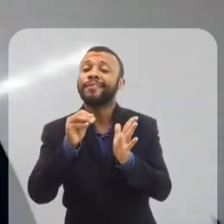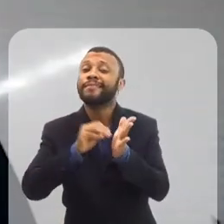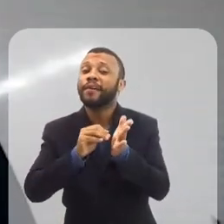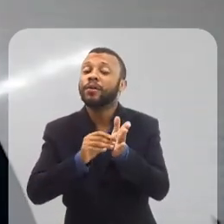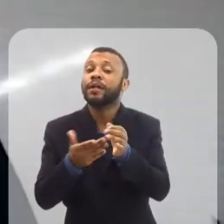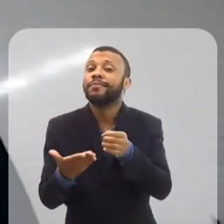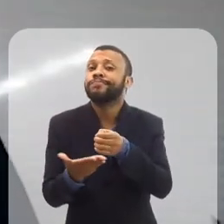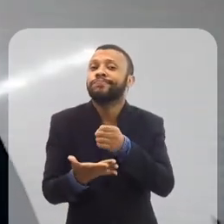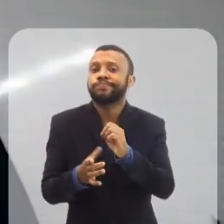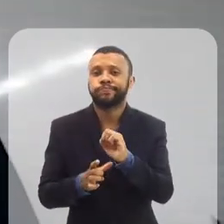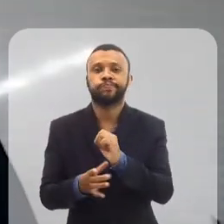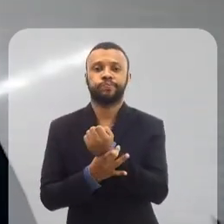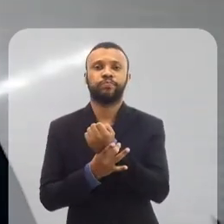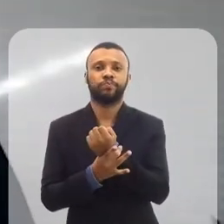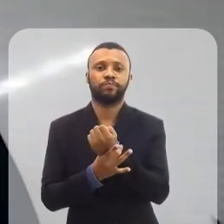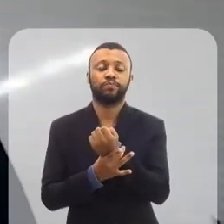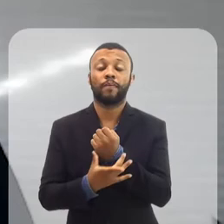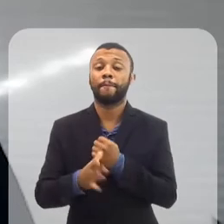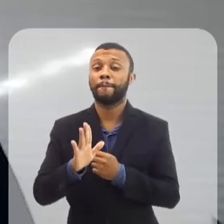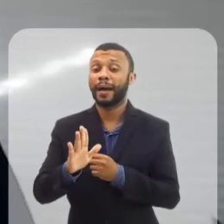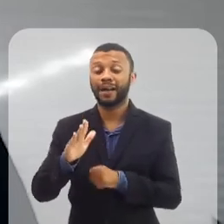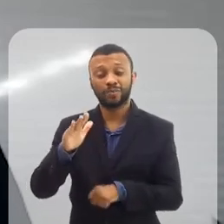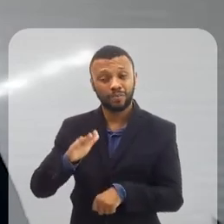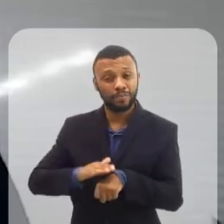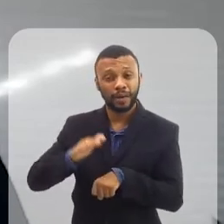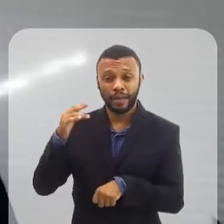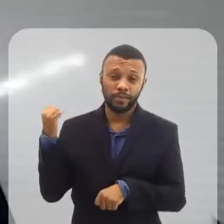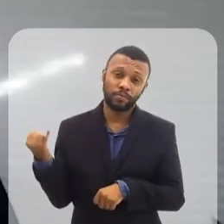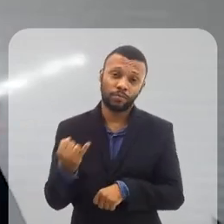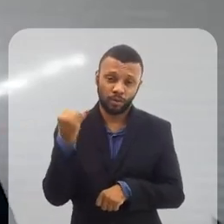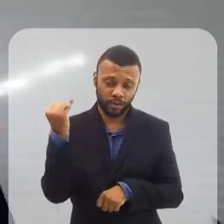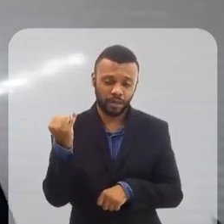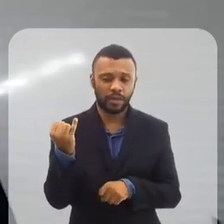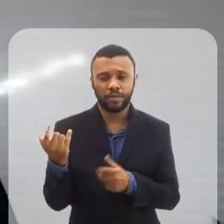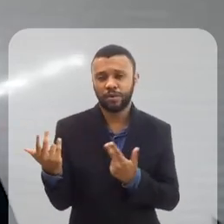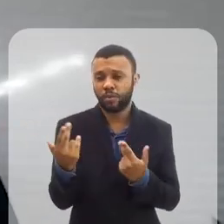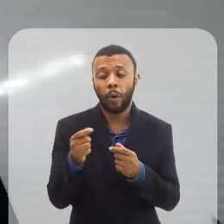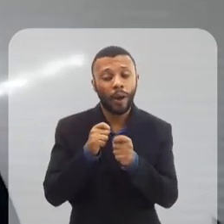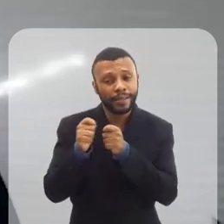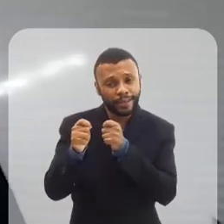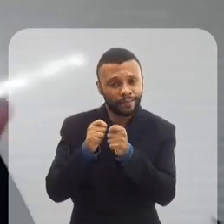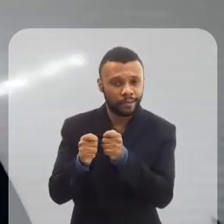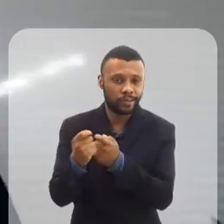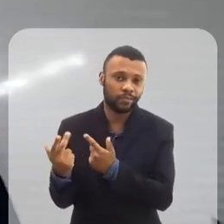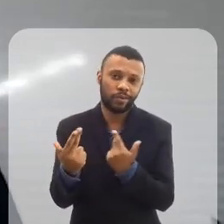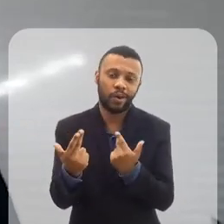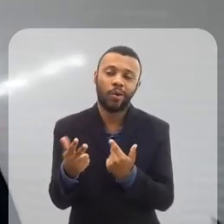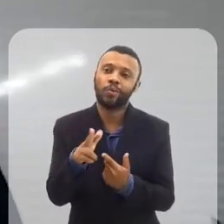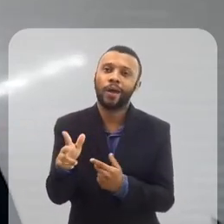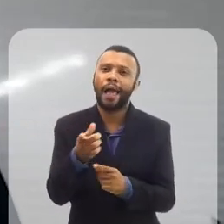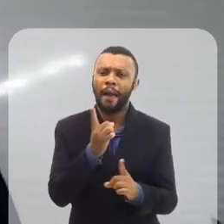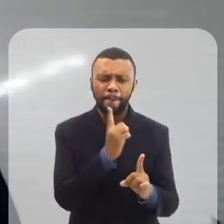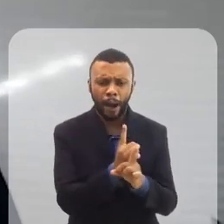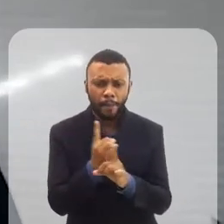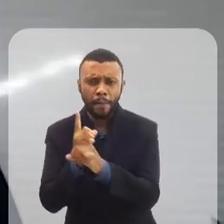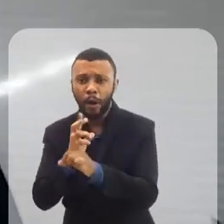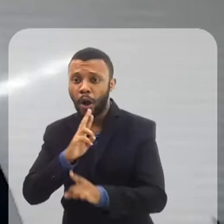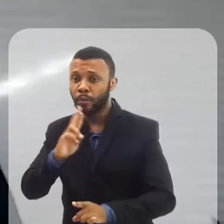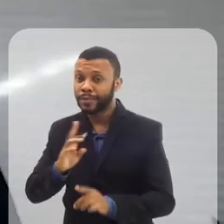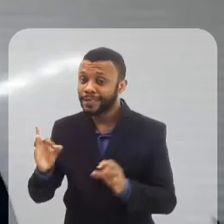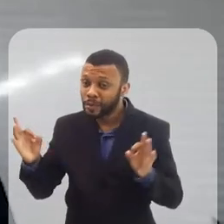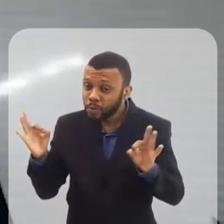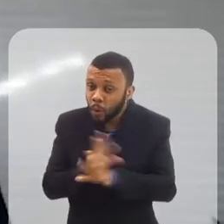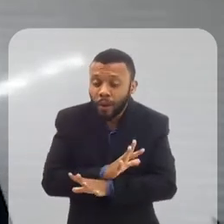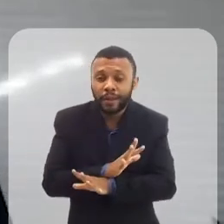solidificados. Mas o mais importante de um bate-papo como esse aqui não é encontrar todas as respostas, mas é